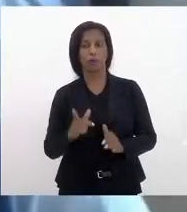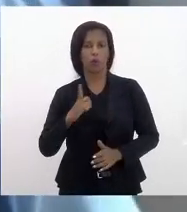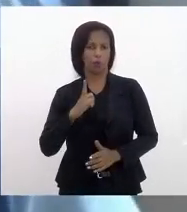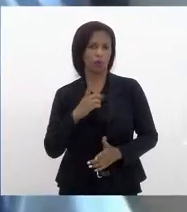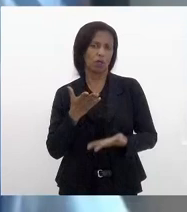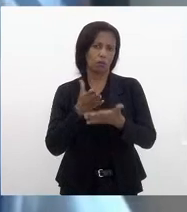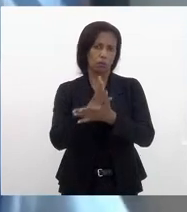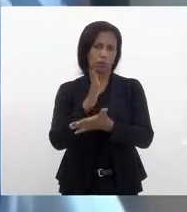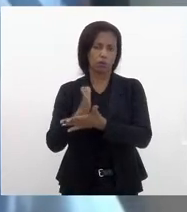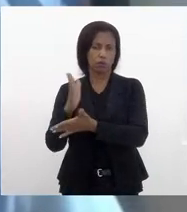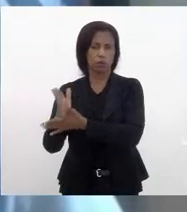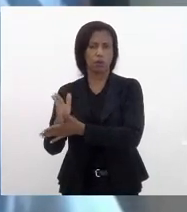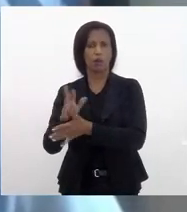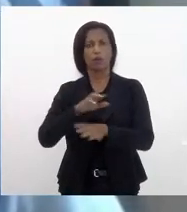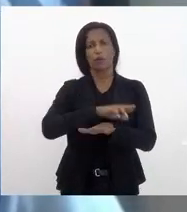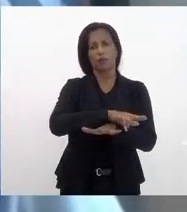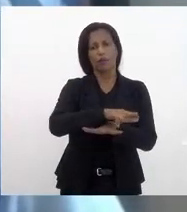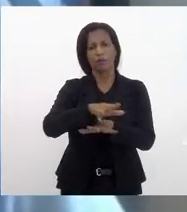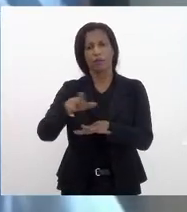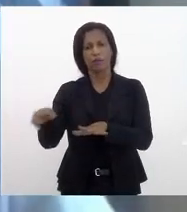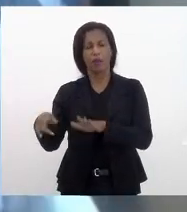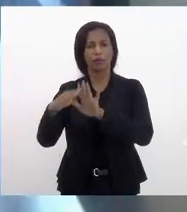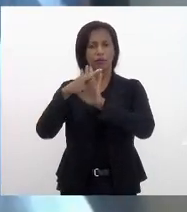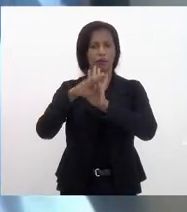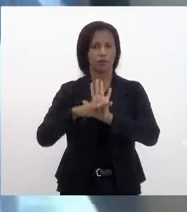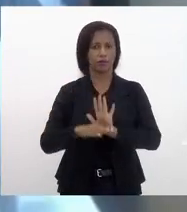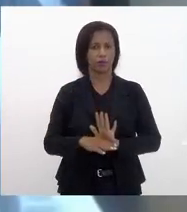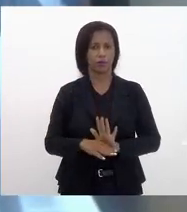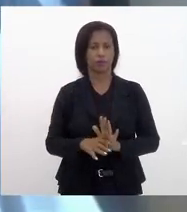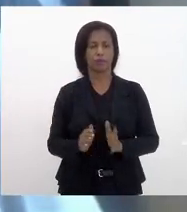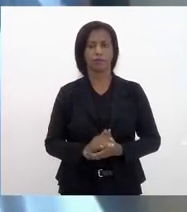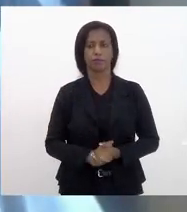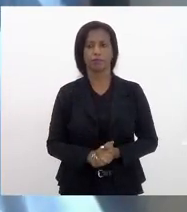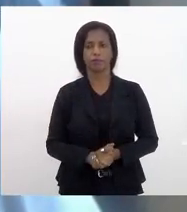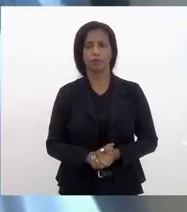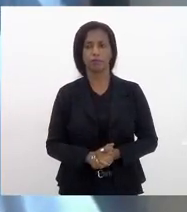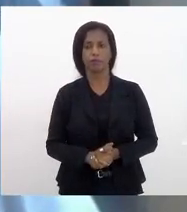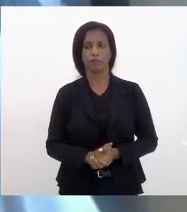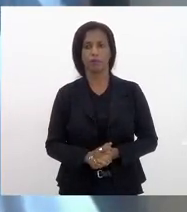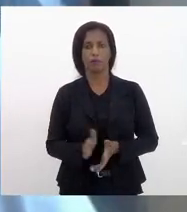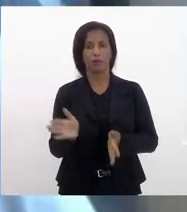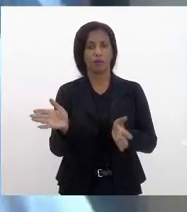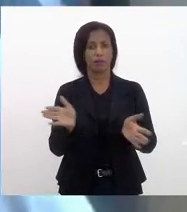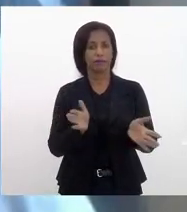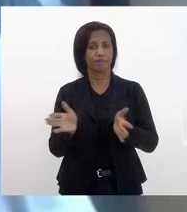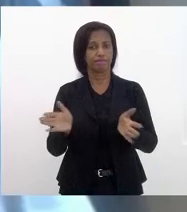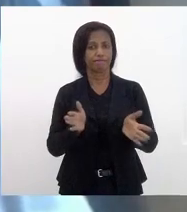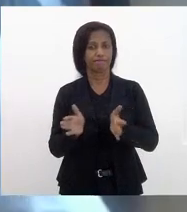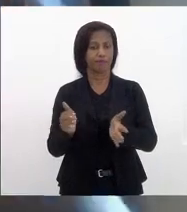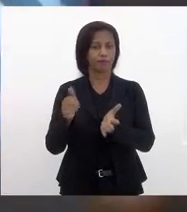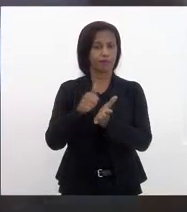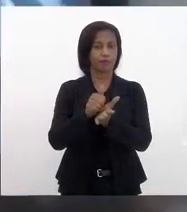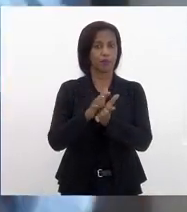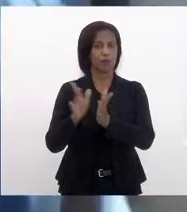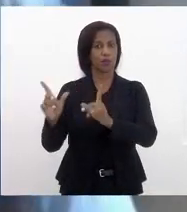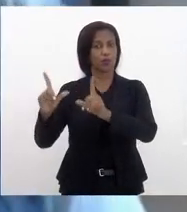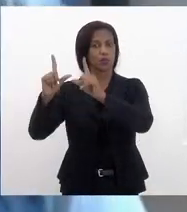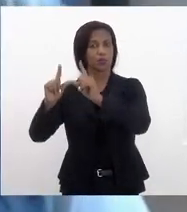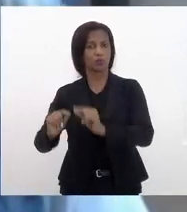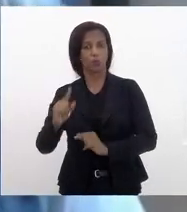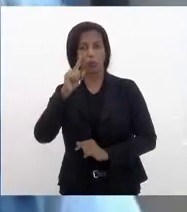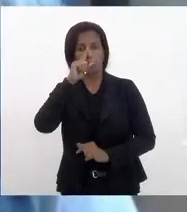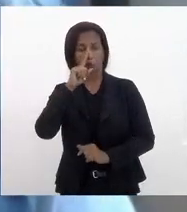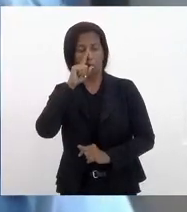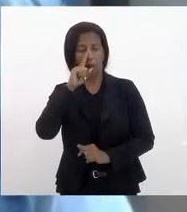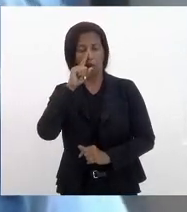aprovados, vários programas, que maximizem o efeito, diminuam os riscos